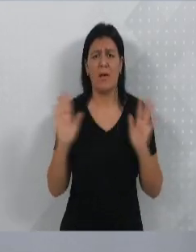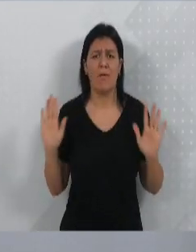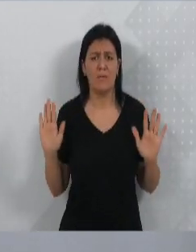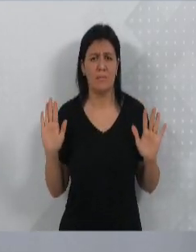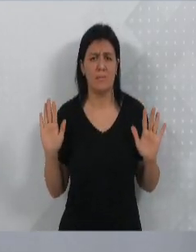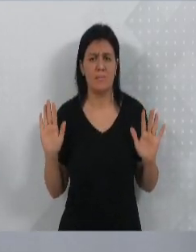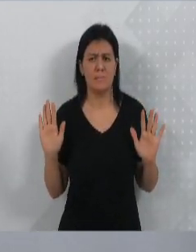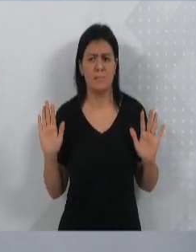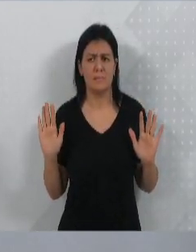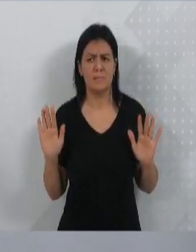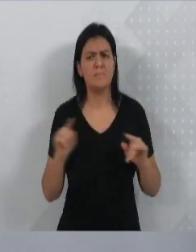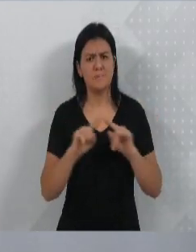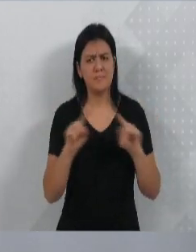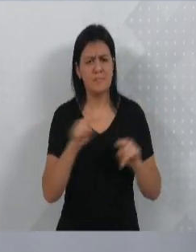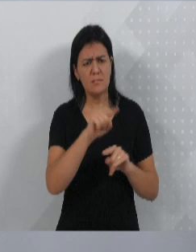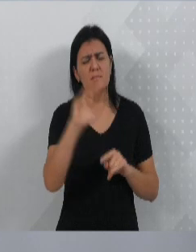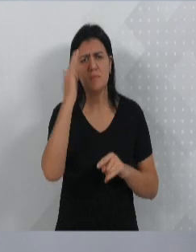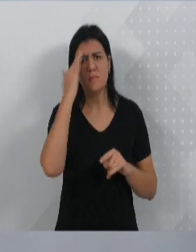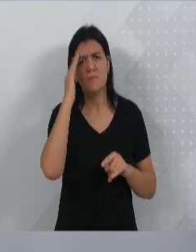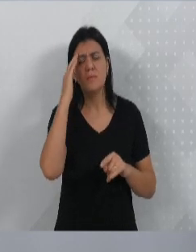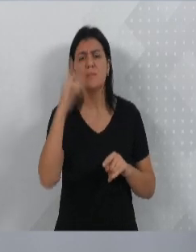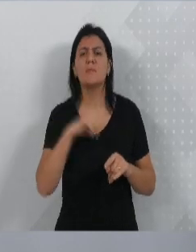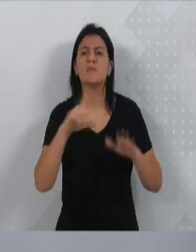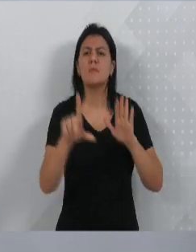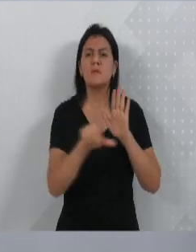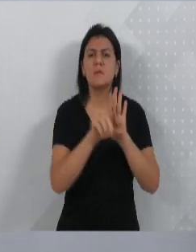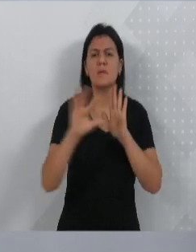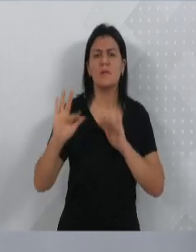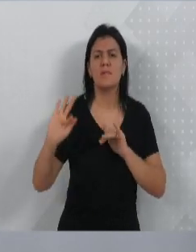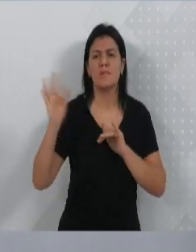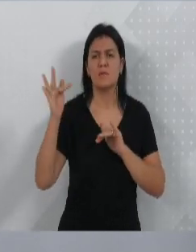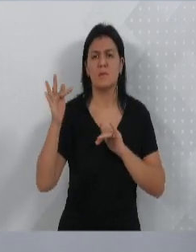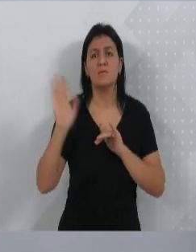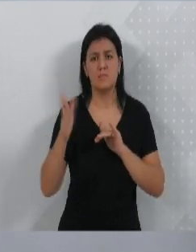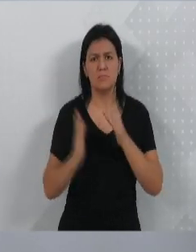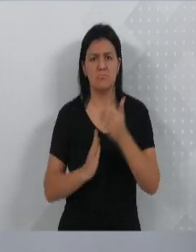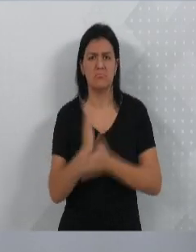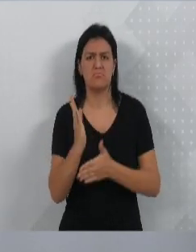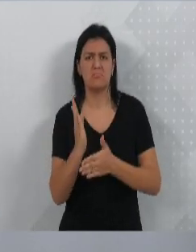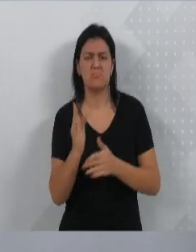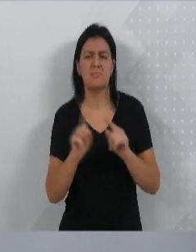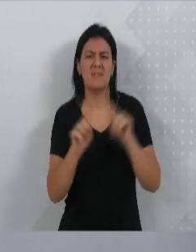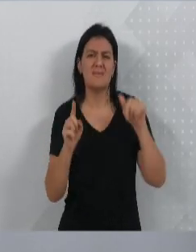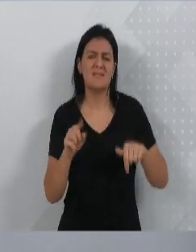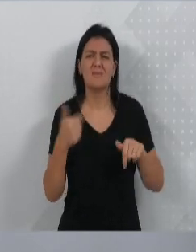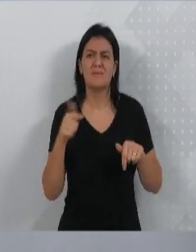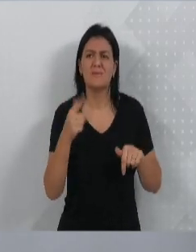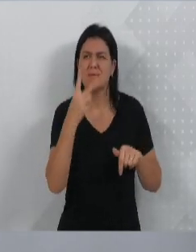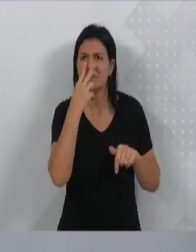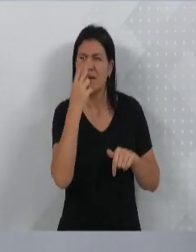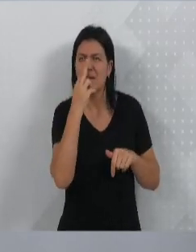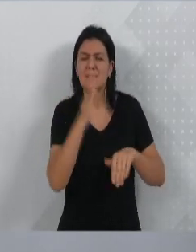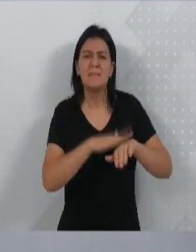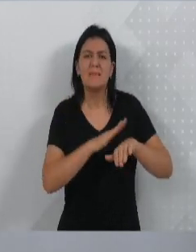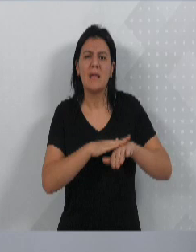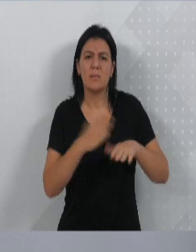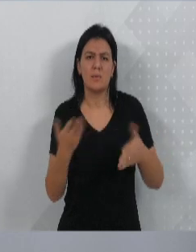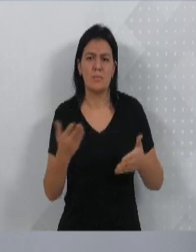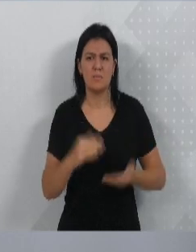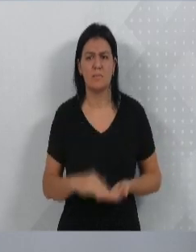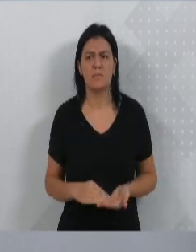não conseguiram entender, mas que a gente tem uma legislação federal existente, só que não tinha previsão em relação ao tempo. Então,